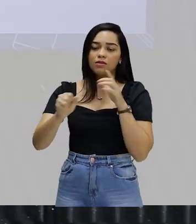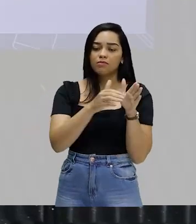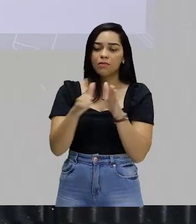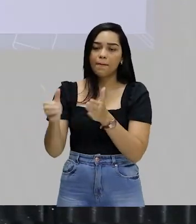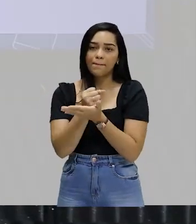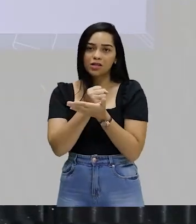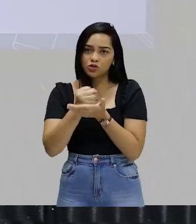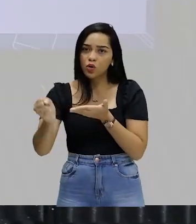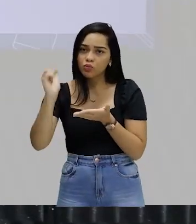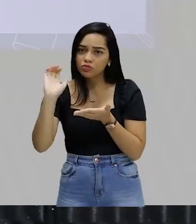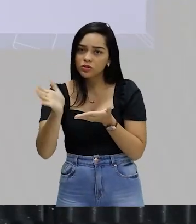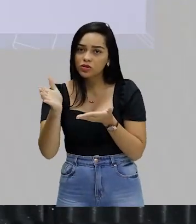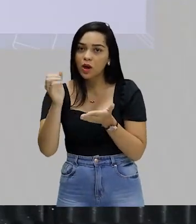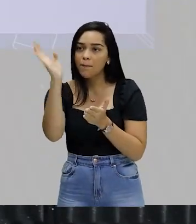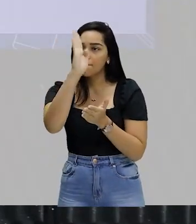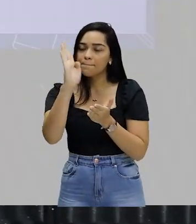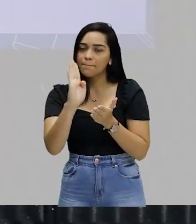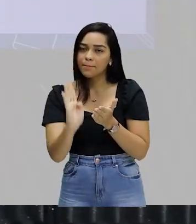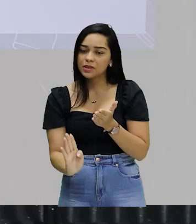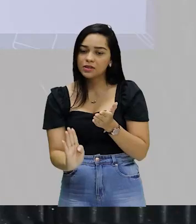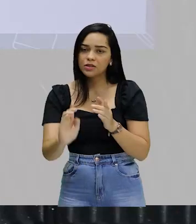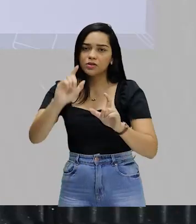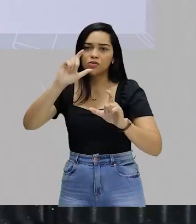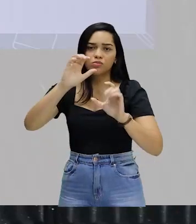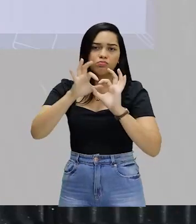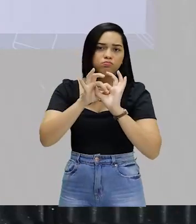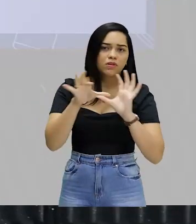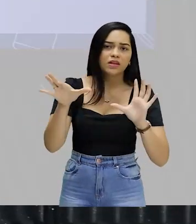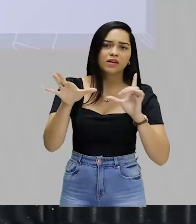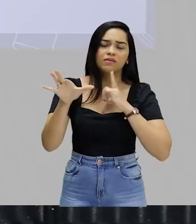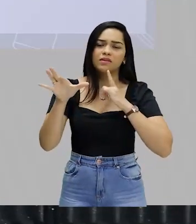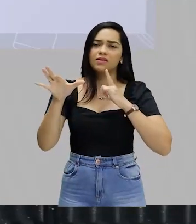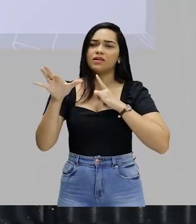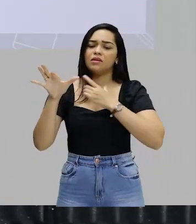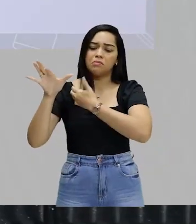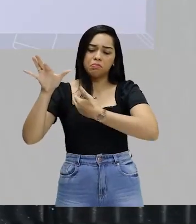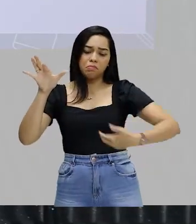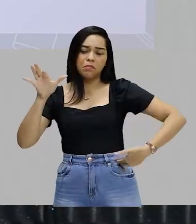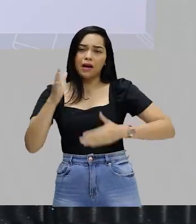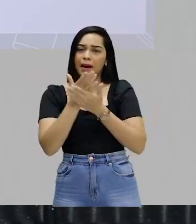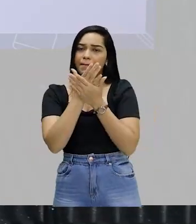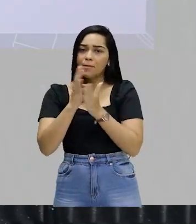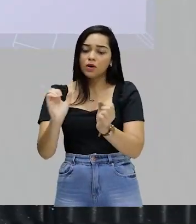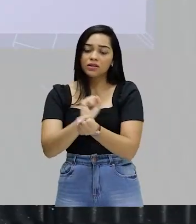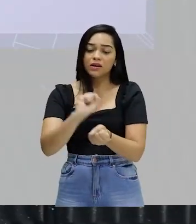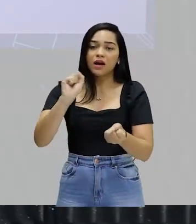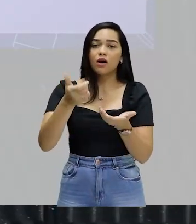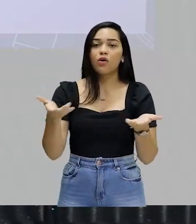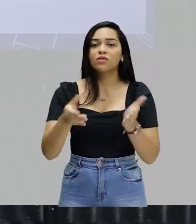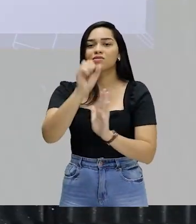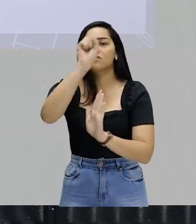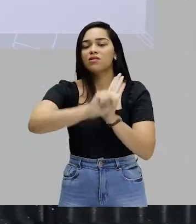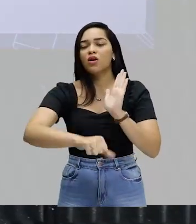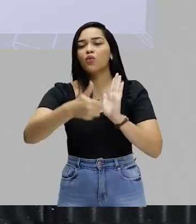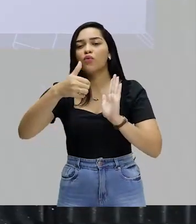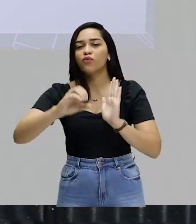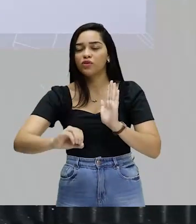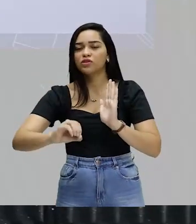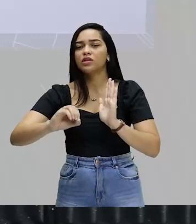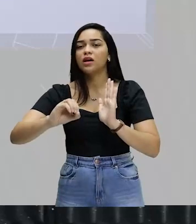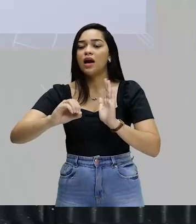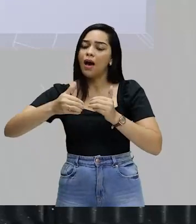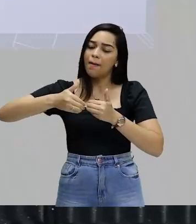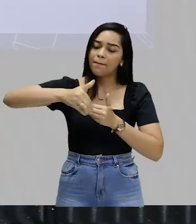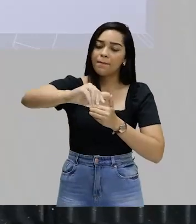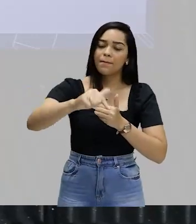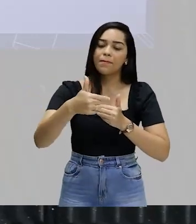colonial, o Brasil se tornou independente, se tornou uma república, acabou a escravidão, chegou no século XX. Aí, a partir